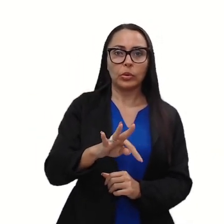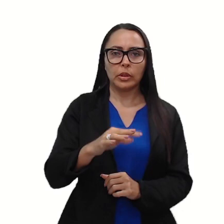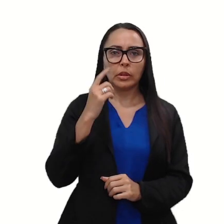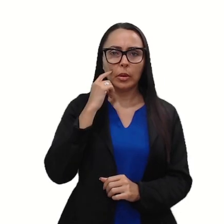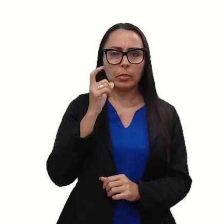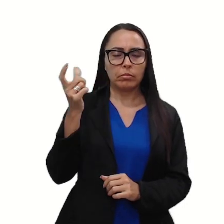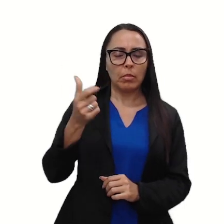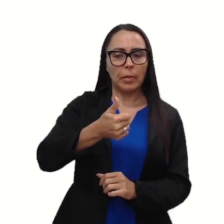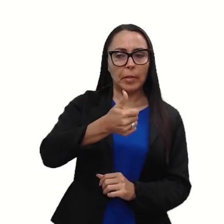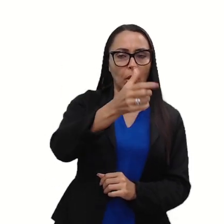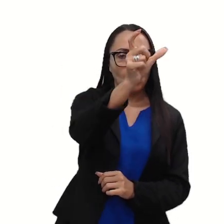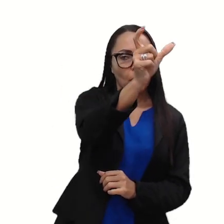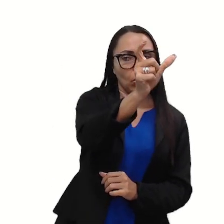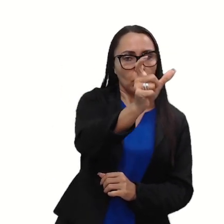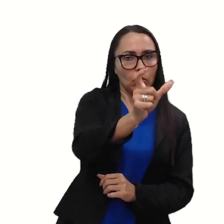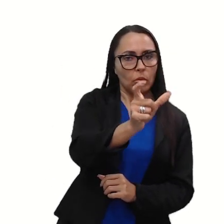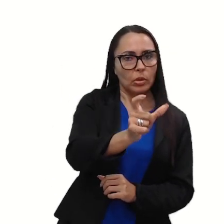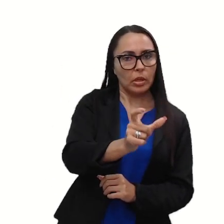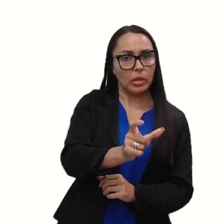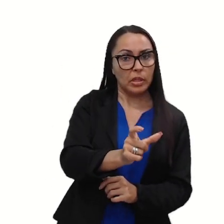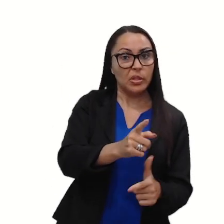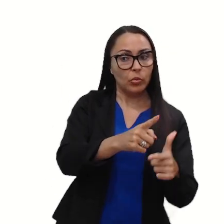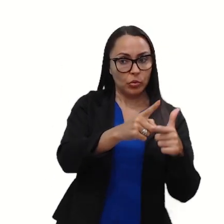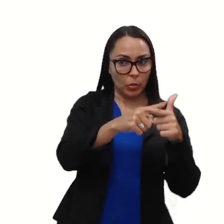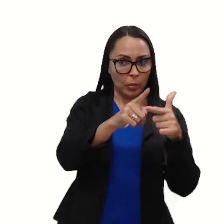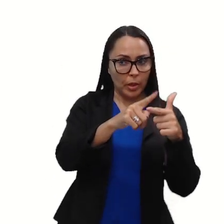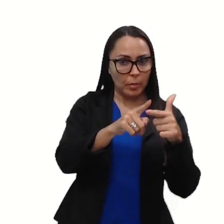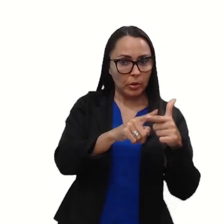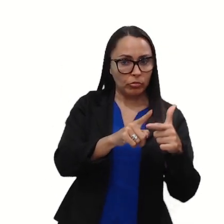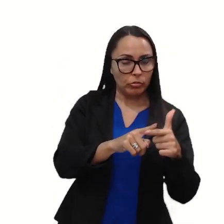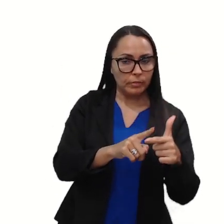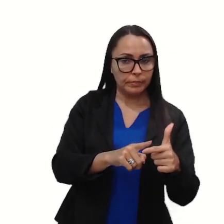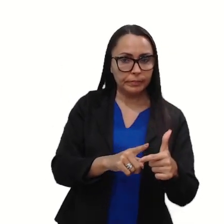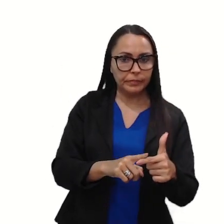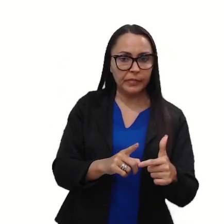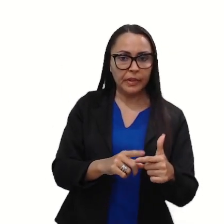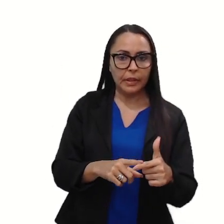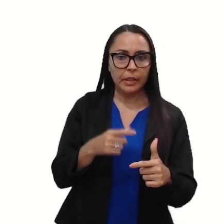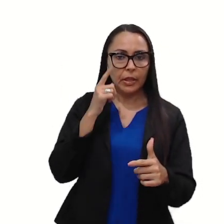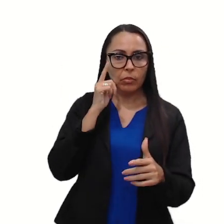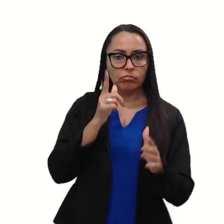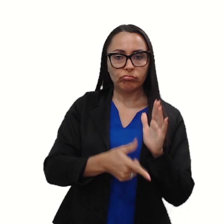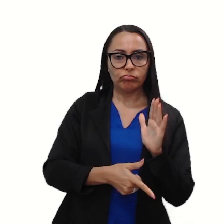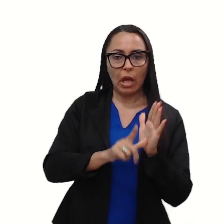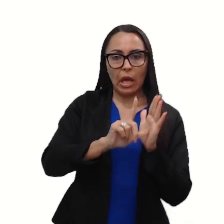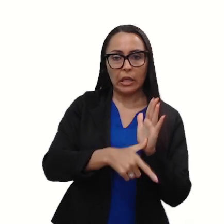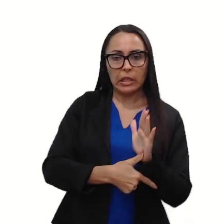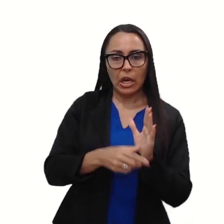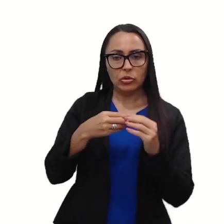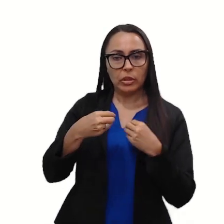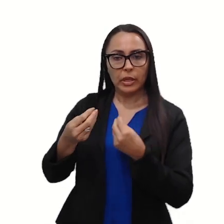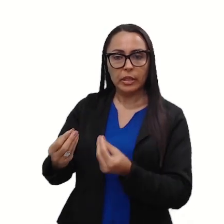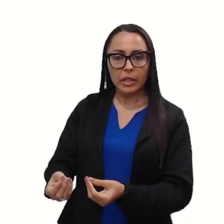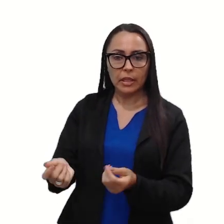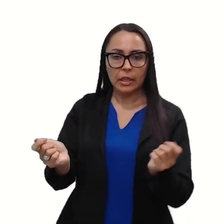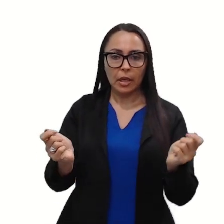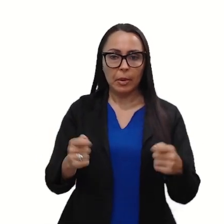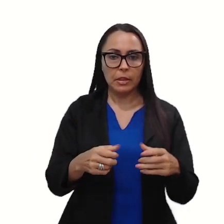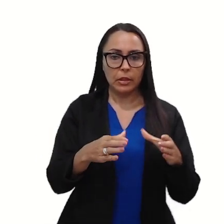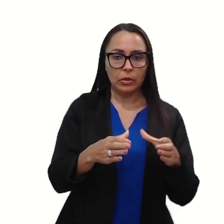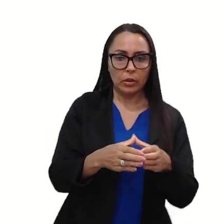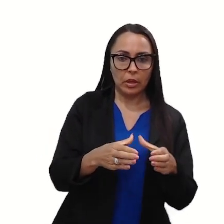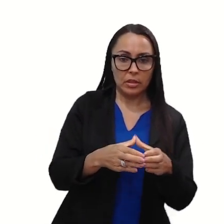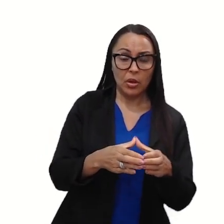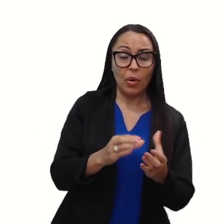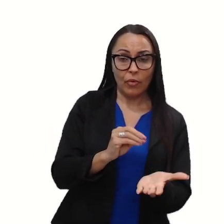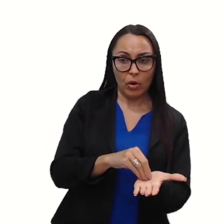coluna da matriz são os problemas, tá? Que é atraso na entrega, capacitação da equipe de vendas, como o caso é falta